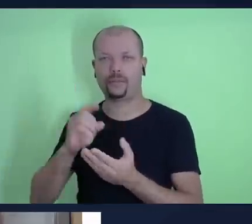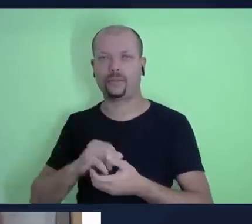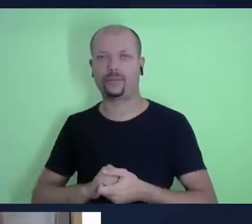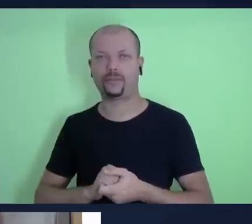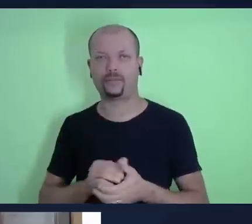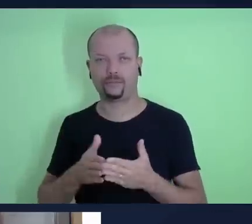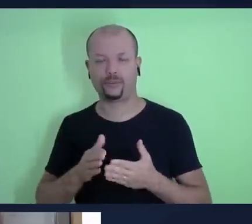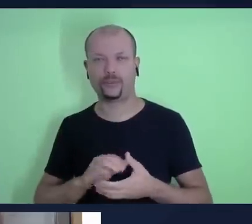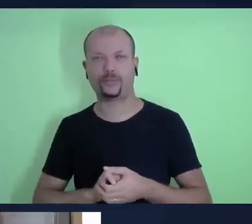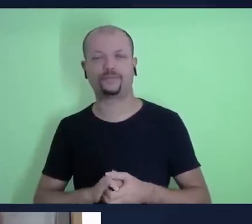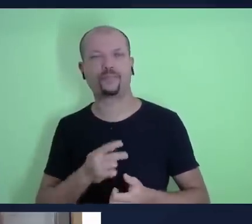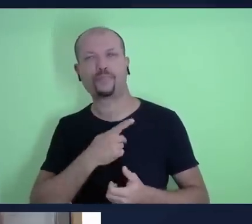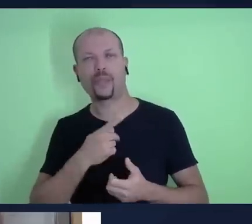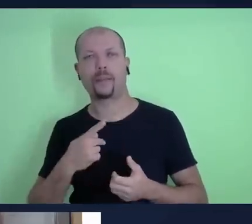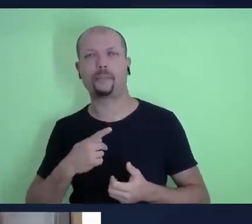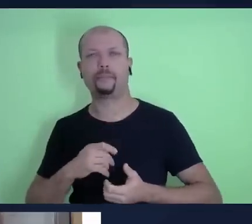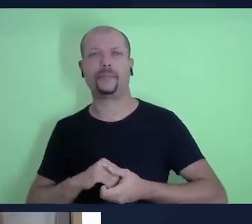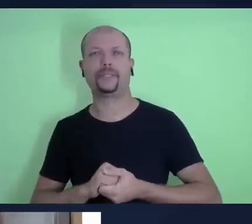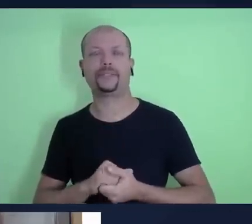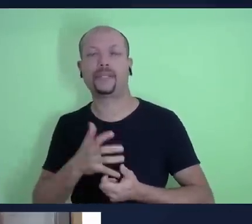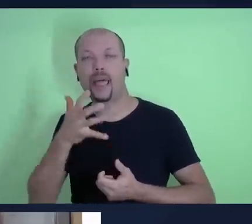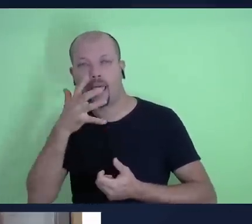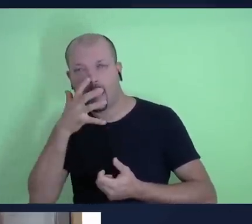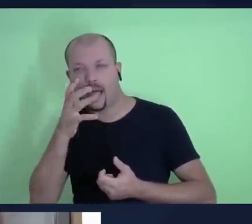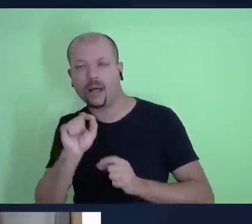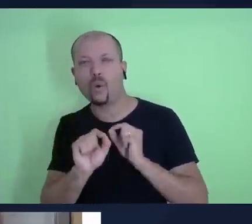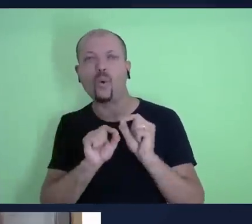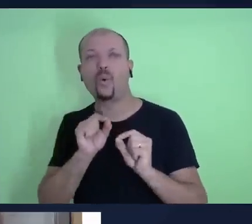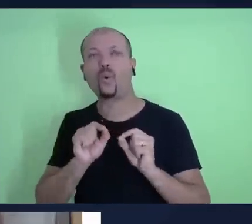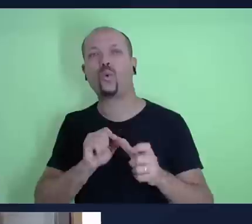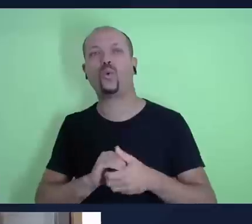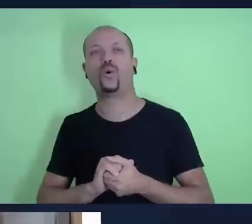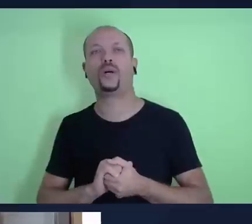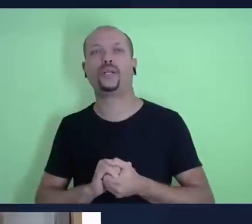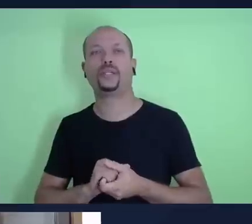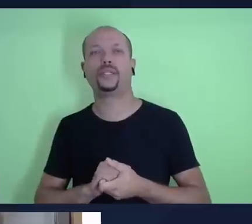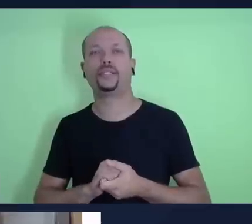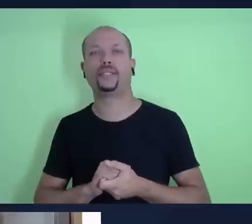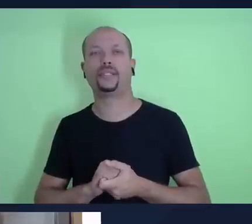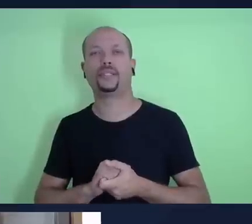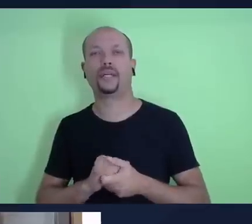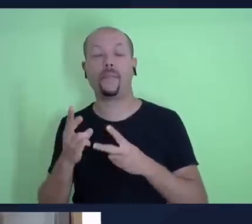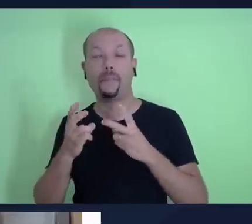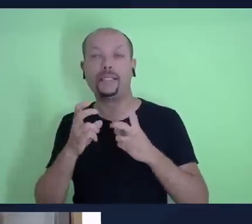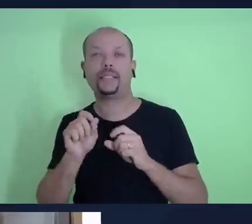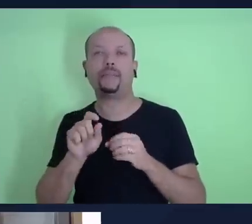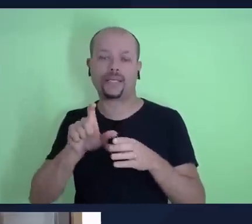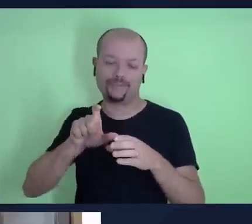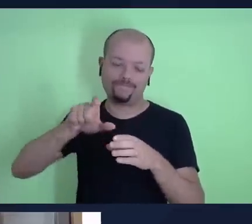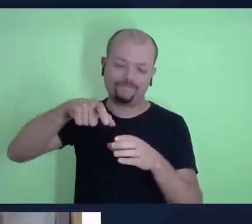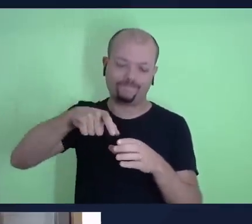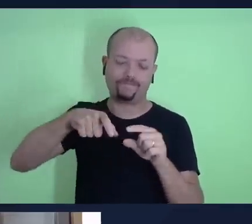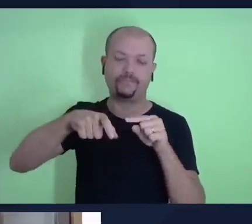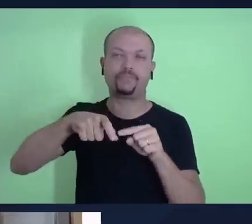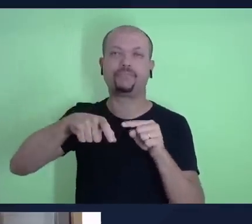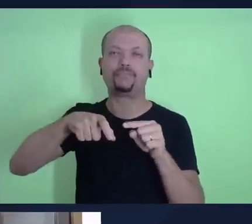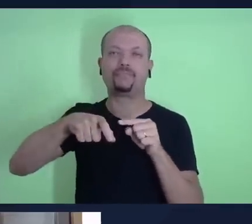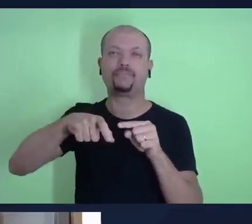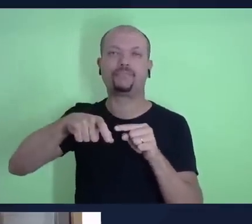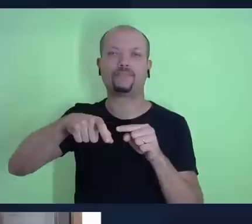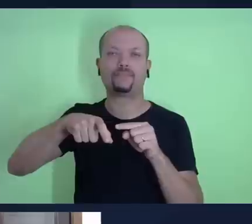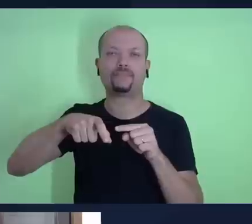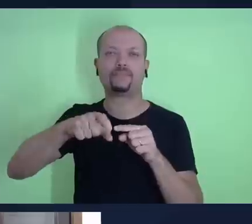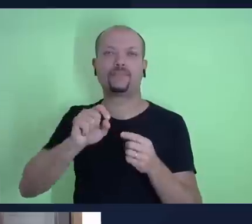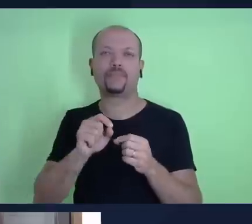Pastor Júlio, é interessante a gente considerar que dízimo, independente do que a